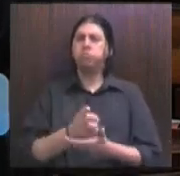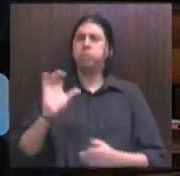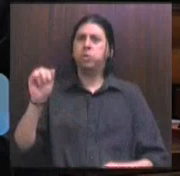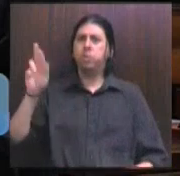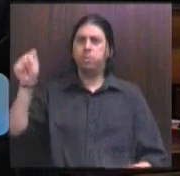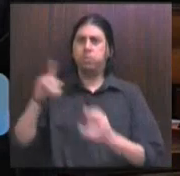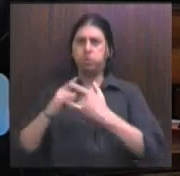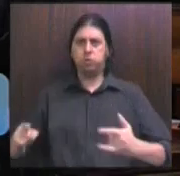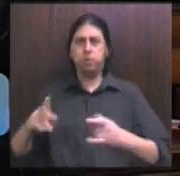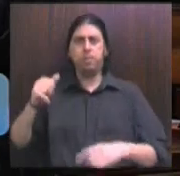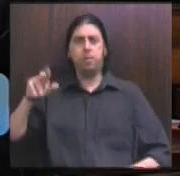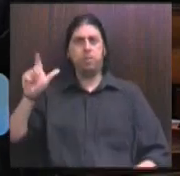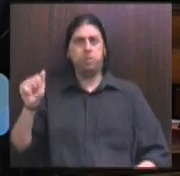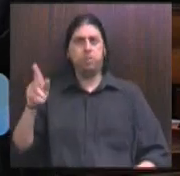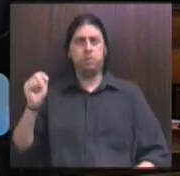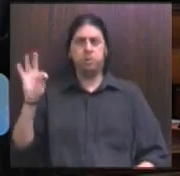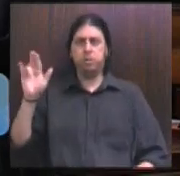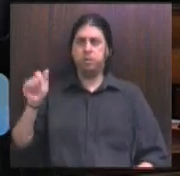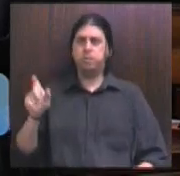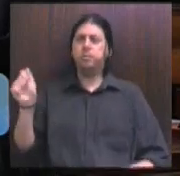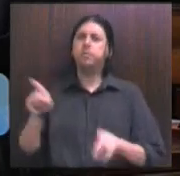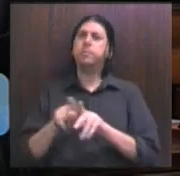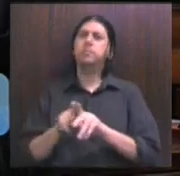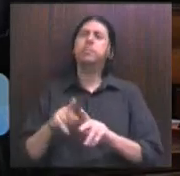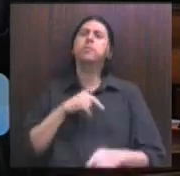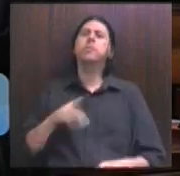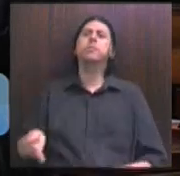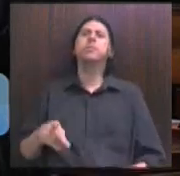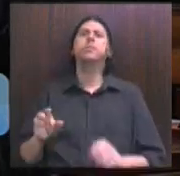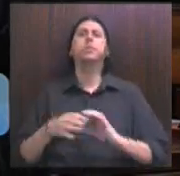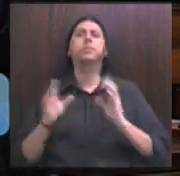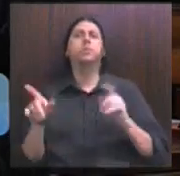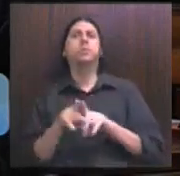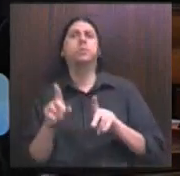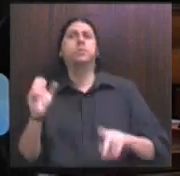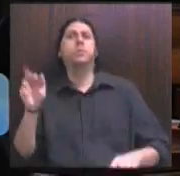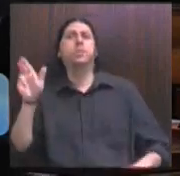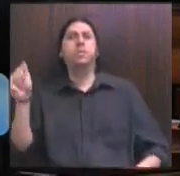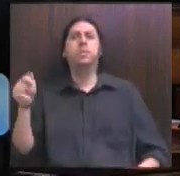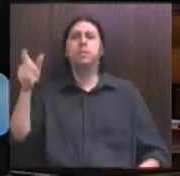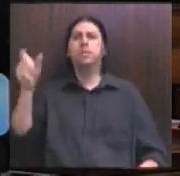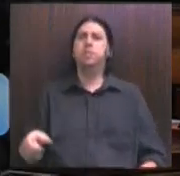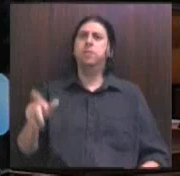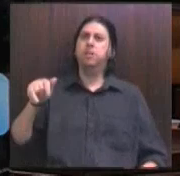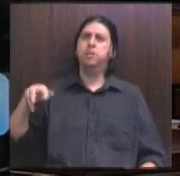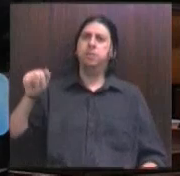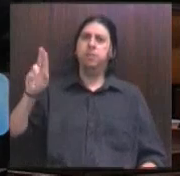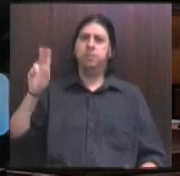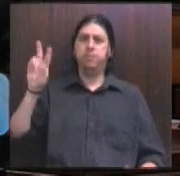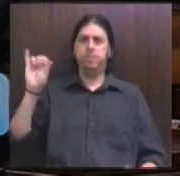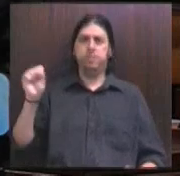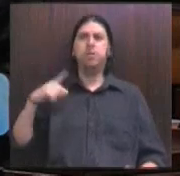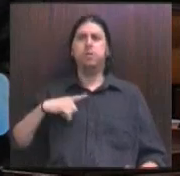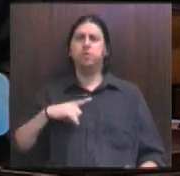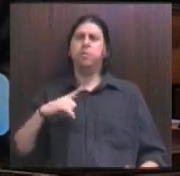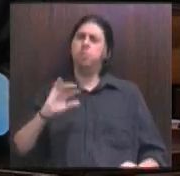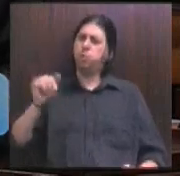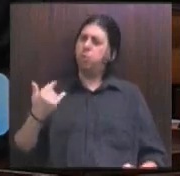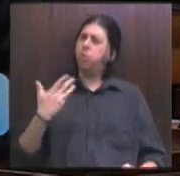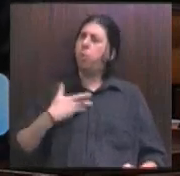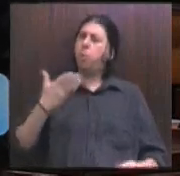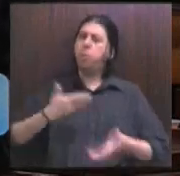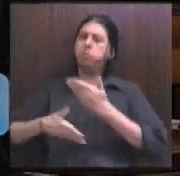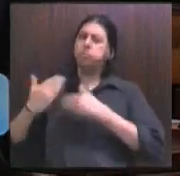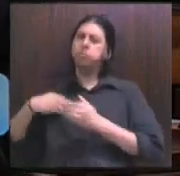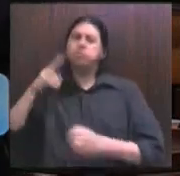do CREA, Paulo Teixeira Viana. O presidente e licenciado do CREA, Melvis Barrios Júnior, que eu tive, inclusive, a oportunidade